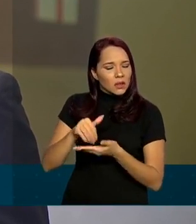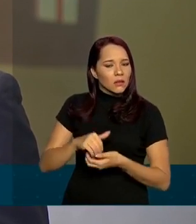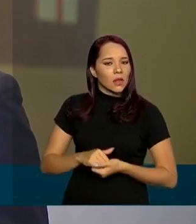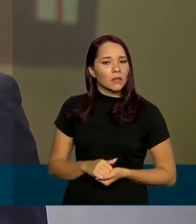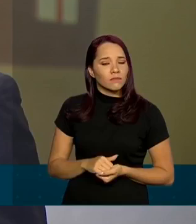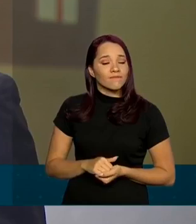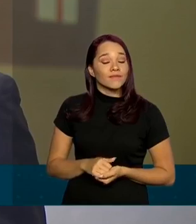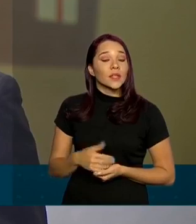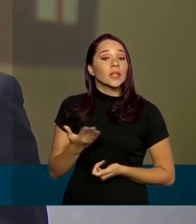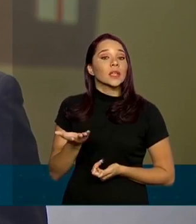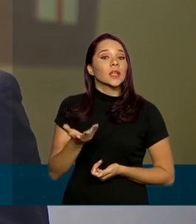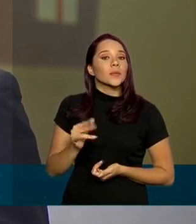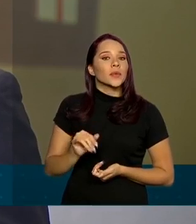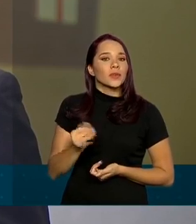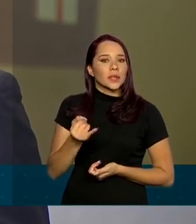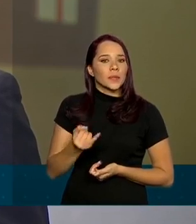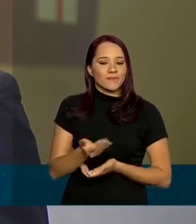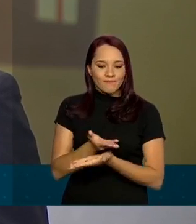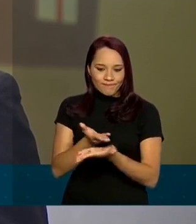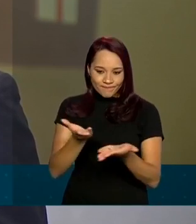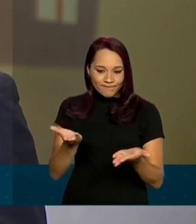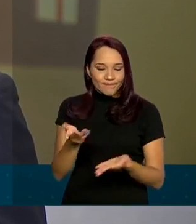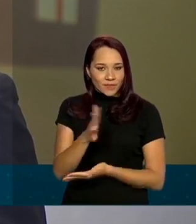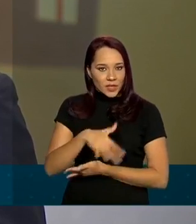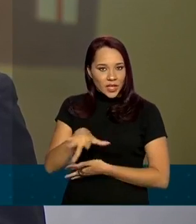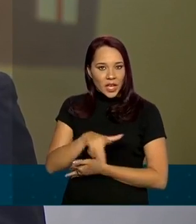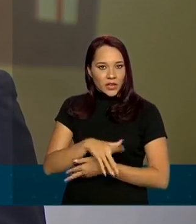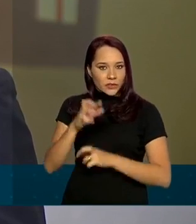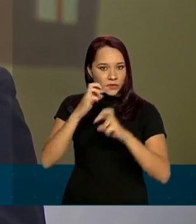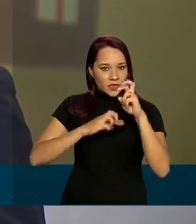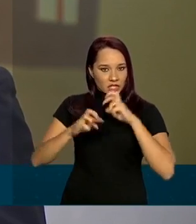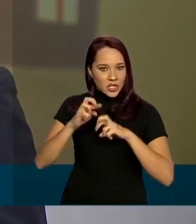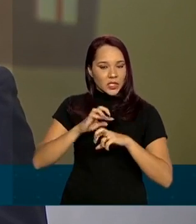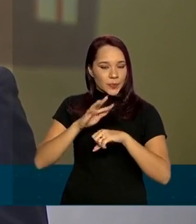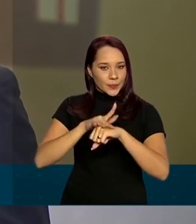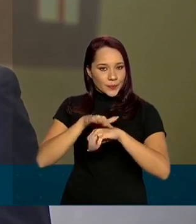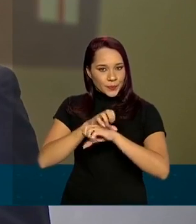eu queria aproveitar que o senhor é da área de vigilância epidemiológica